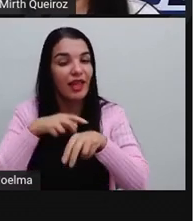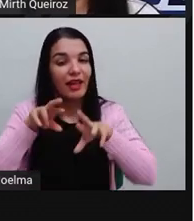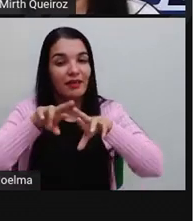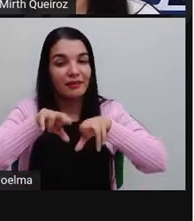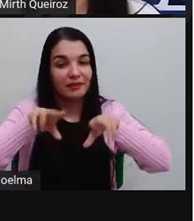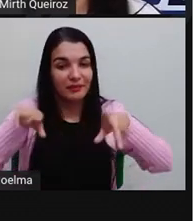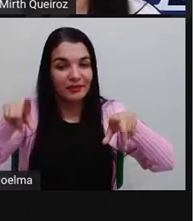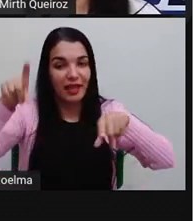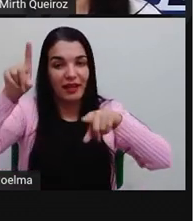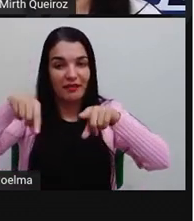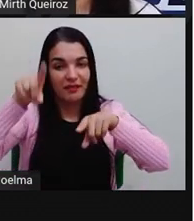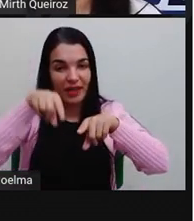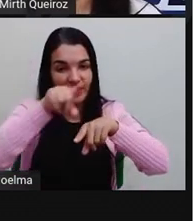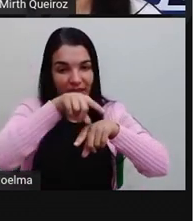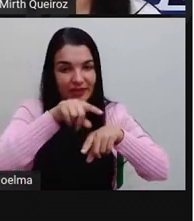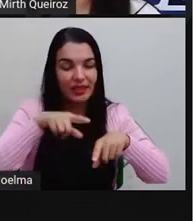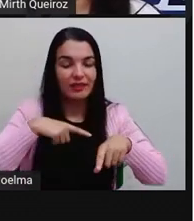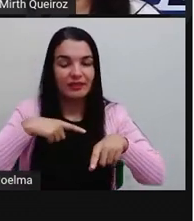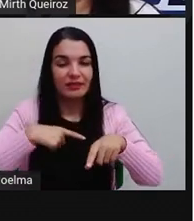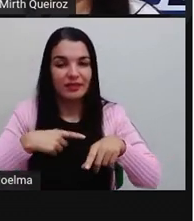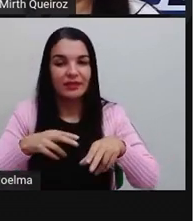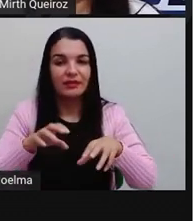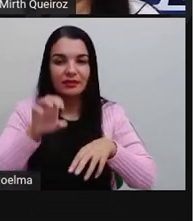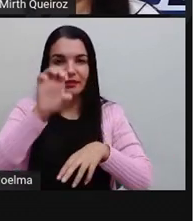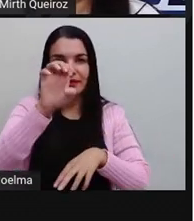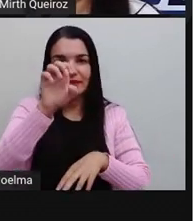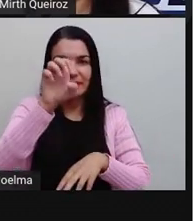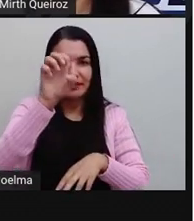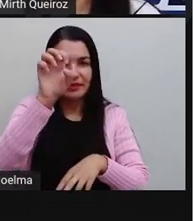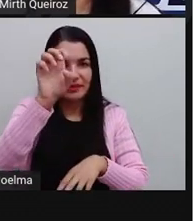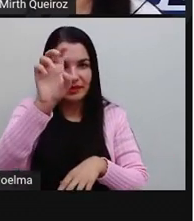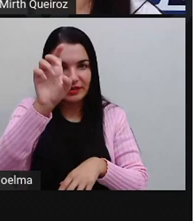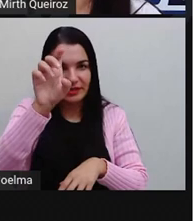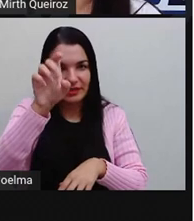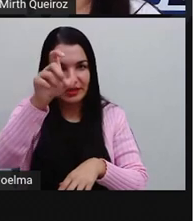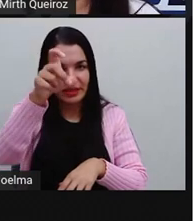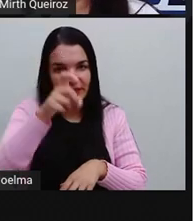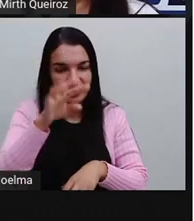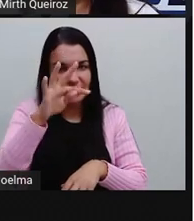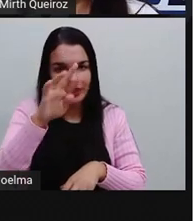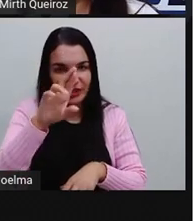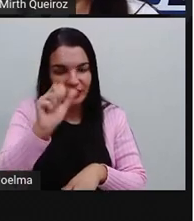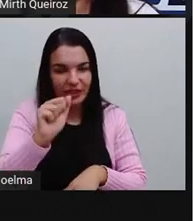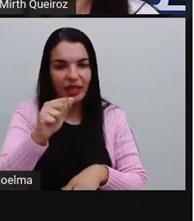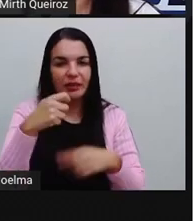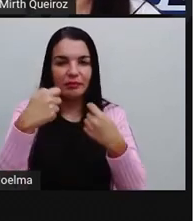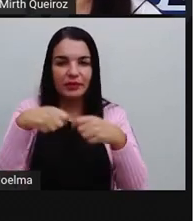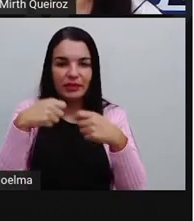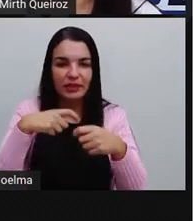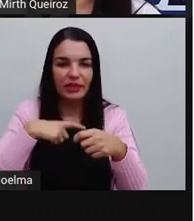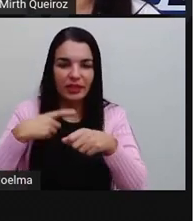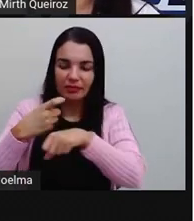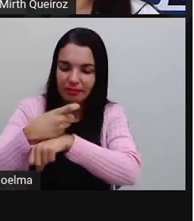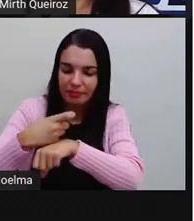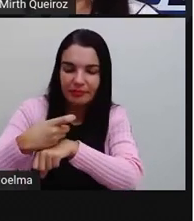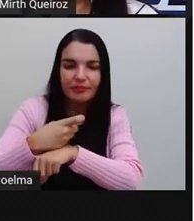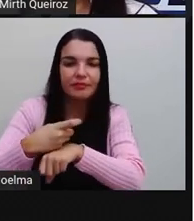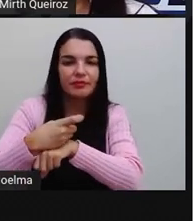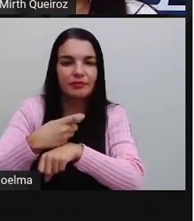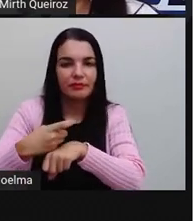normalmente. Edição extra. Edições extras. Despesas